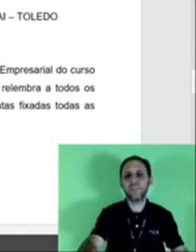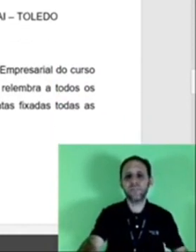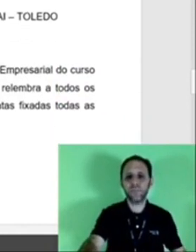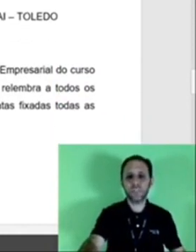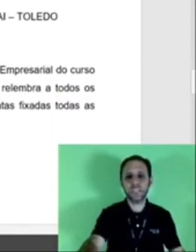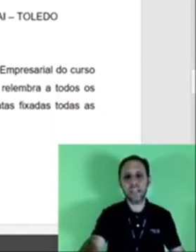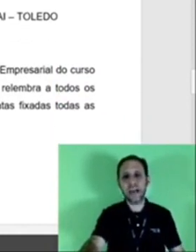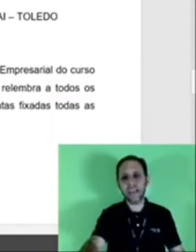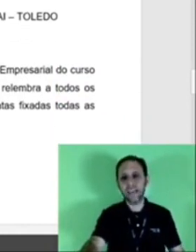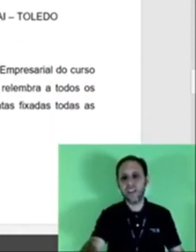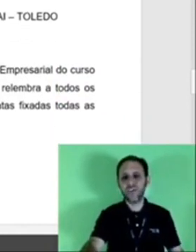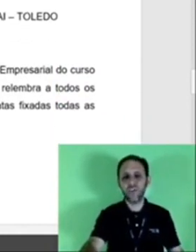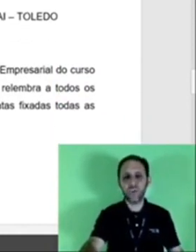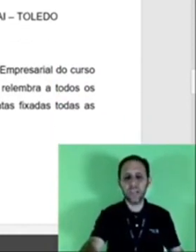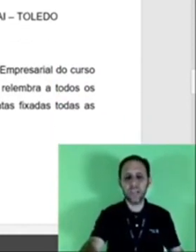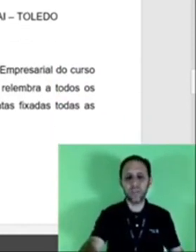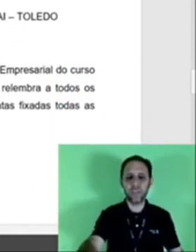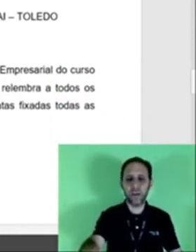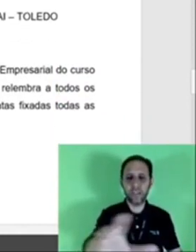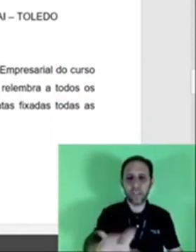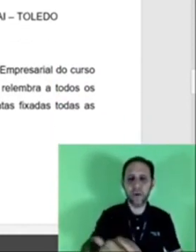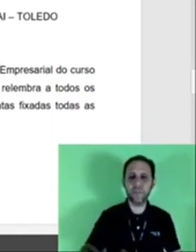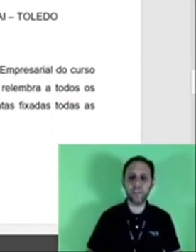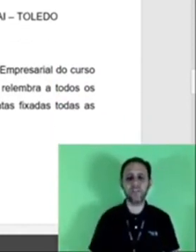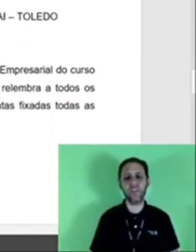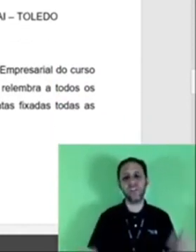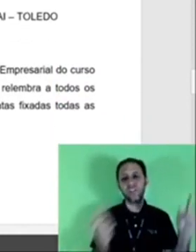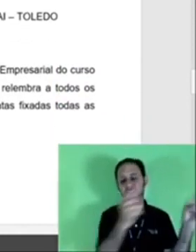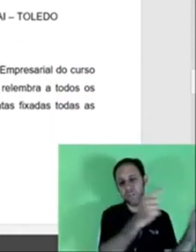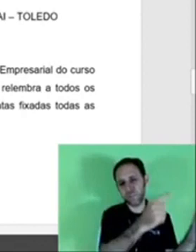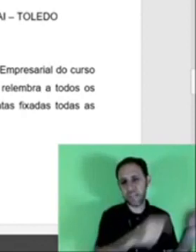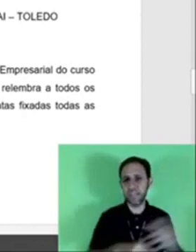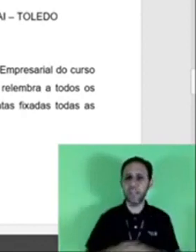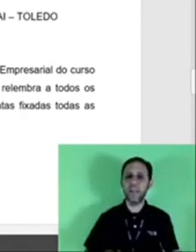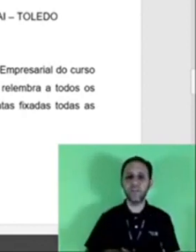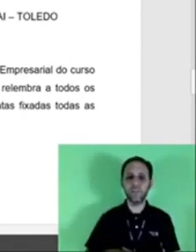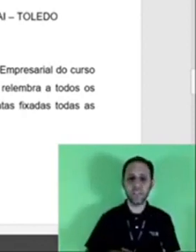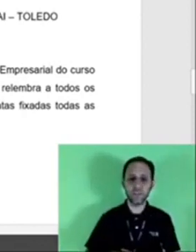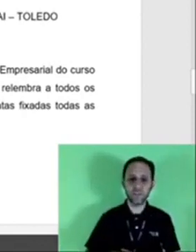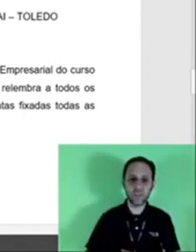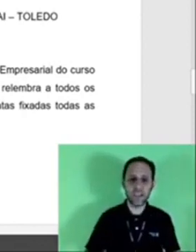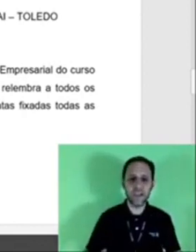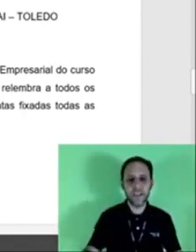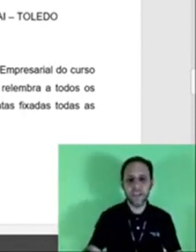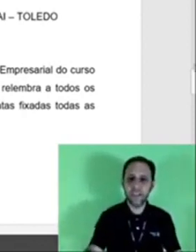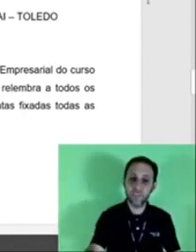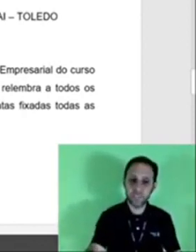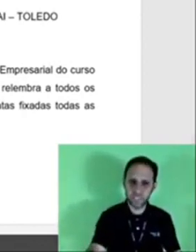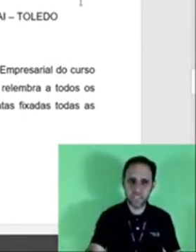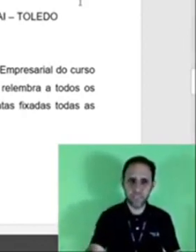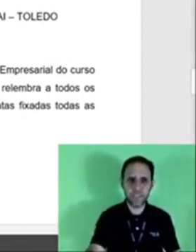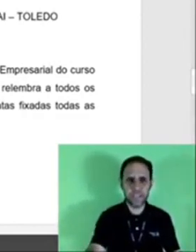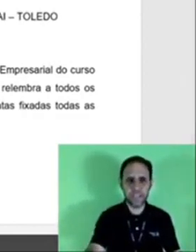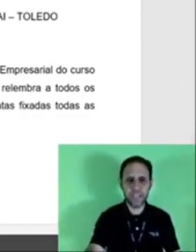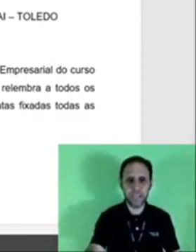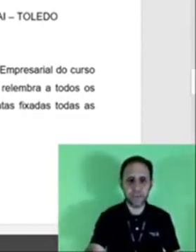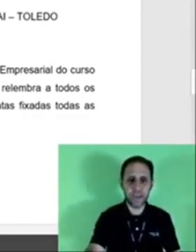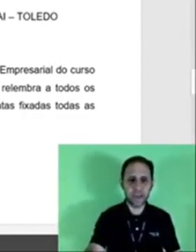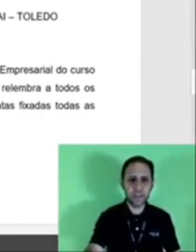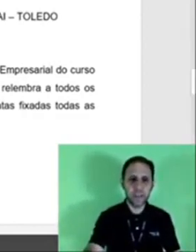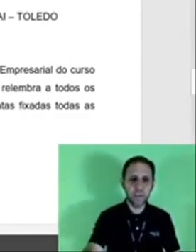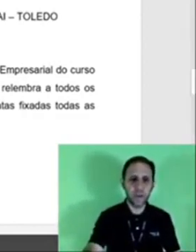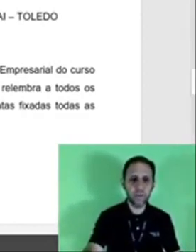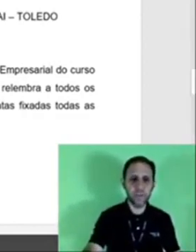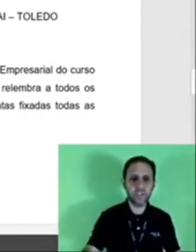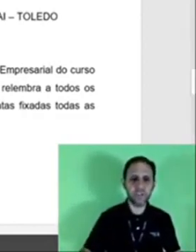assistência administrativa do Senai Toledo então aí tem o aviso que nós já vimos aí no texto né que vocês também tem que